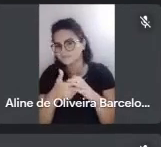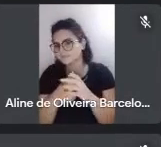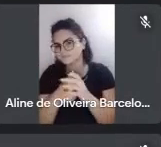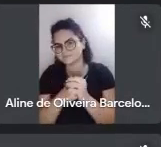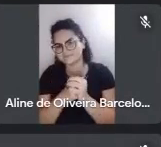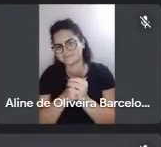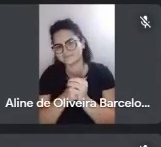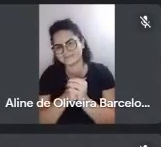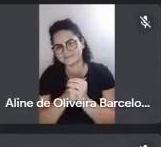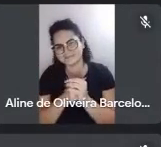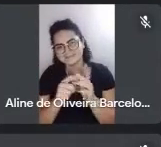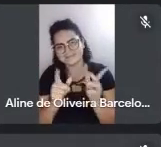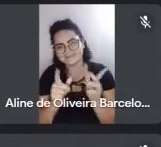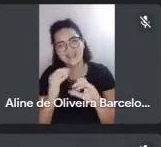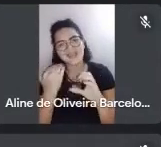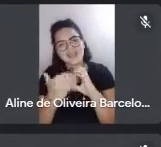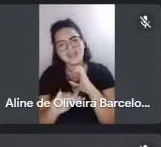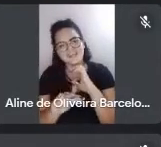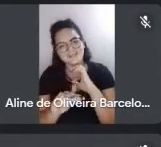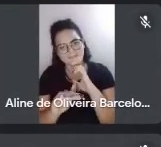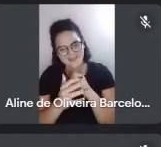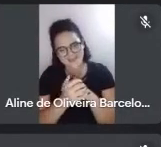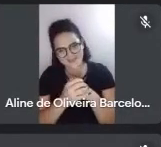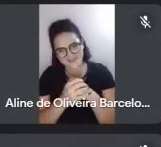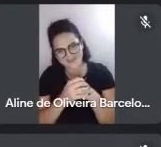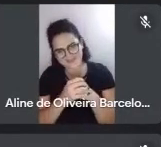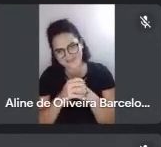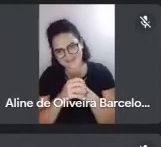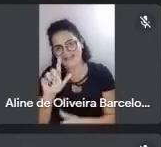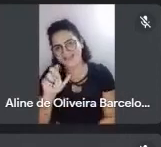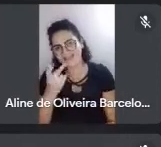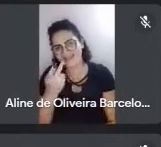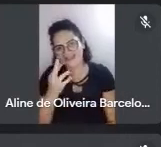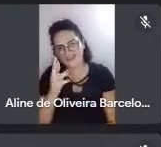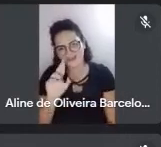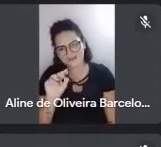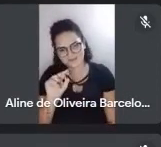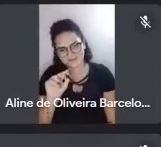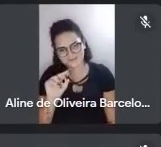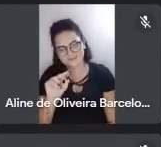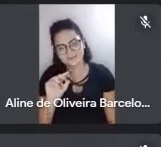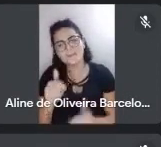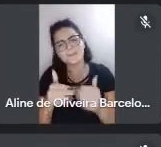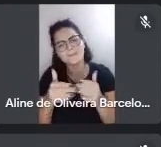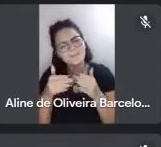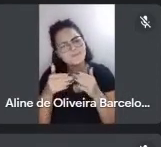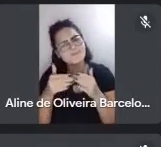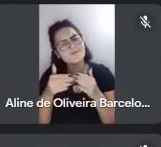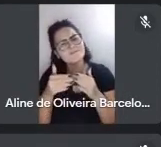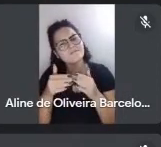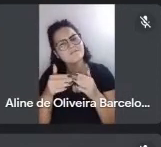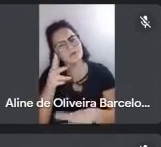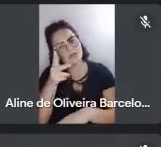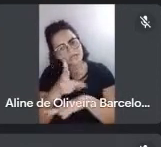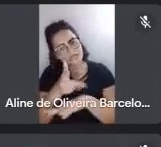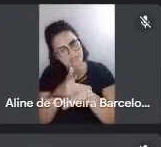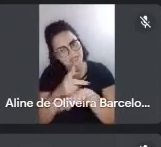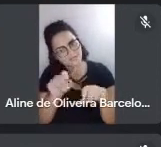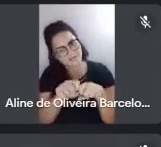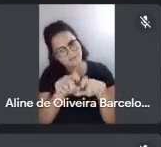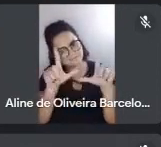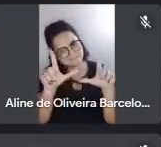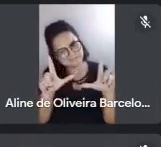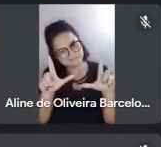Leandro Vou sair de seu lado Leandro Leandro Abra a sua câmera Por favor